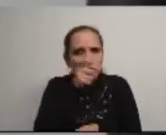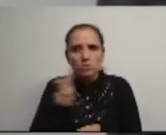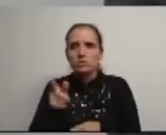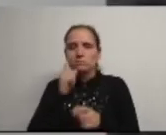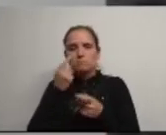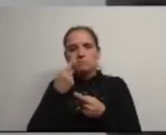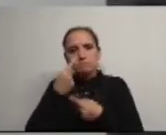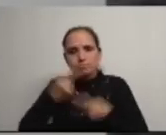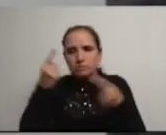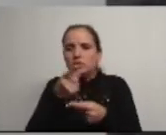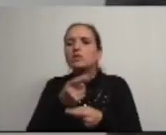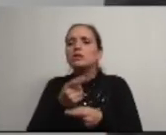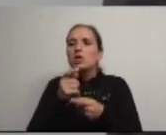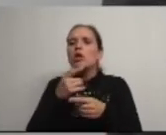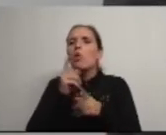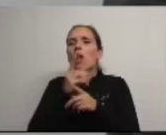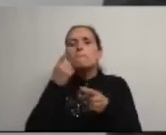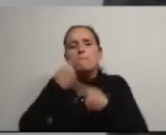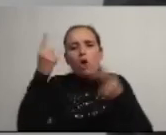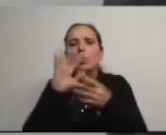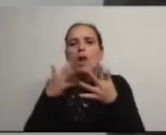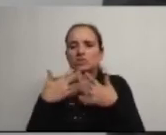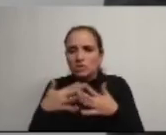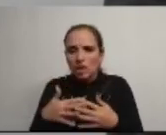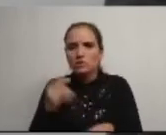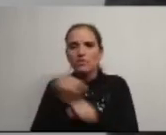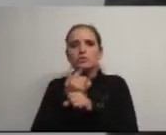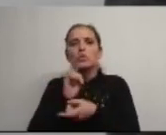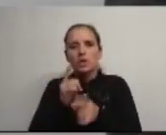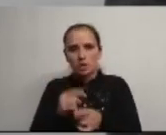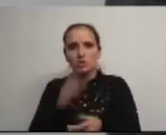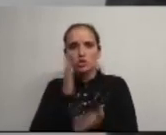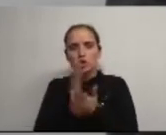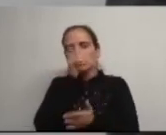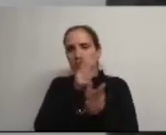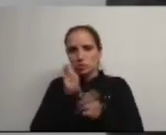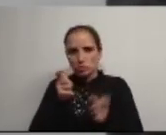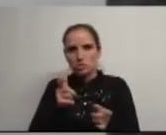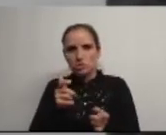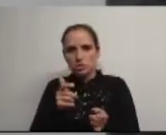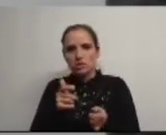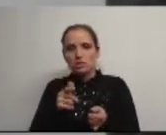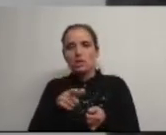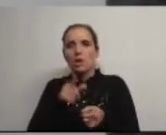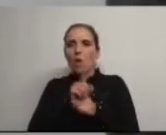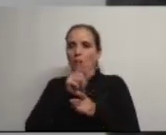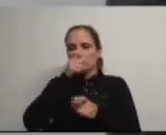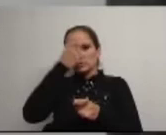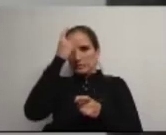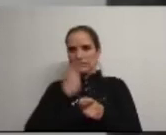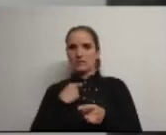explicitando de forma mais clara as suas estratégias e ações, pois só sentindo-se implicados em decisões são os munícipes agentes de cidadania.